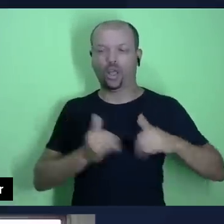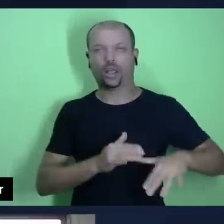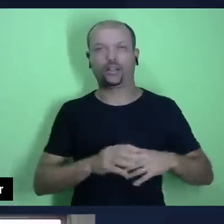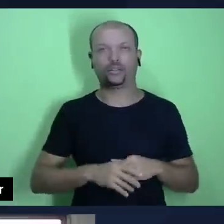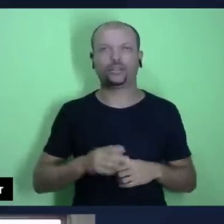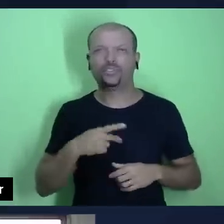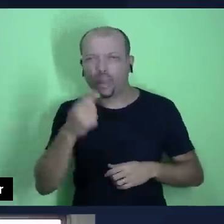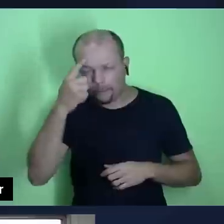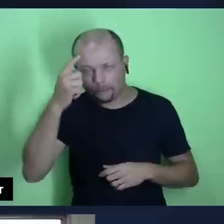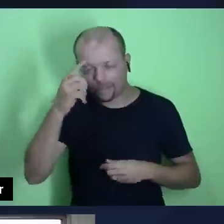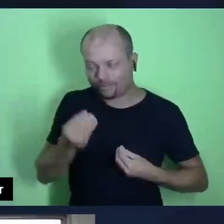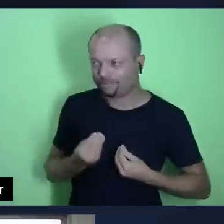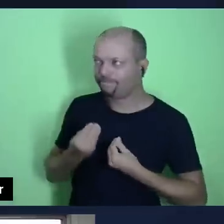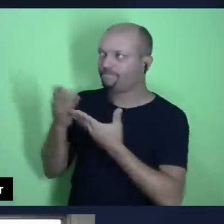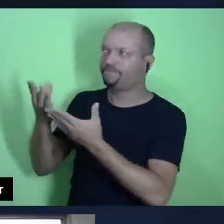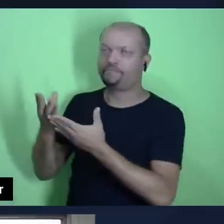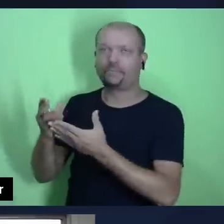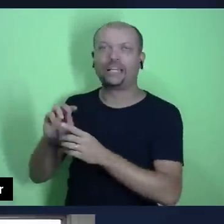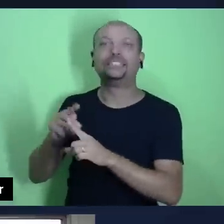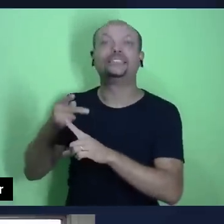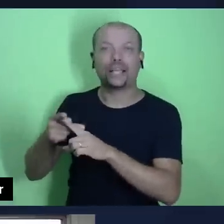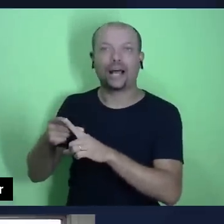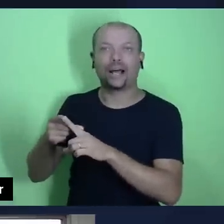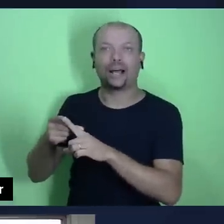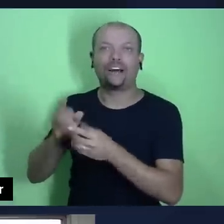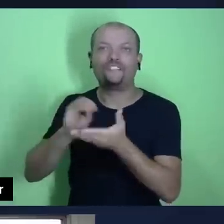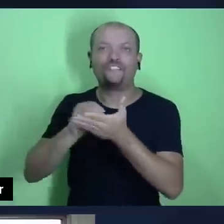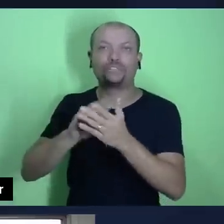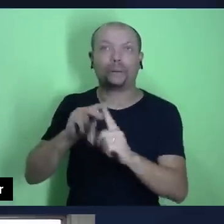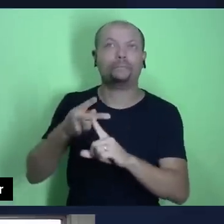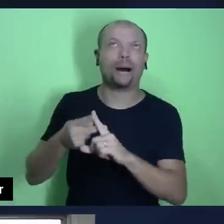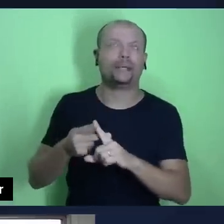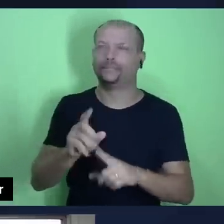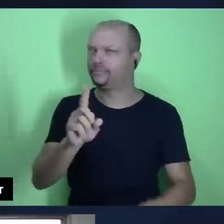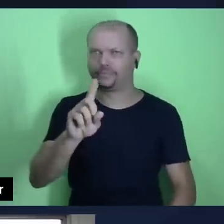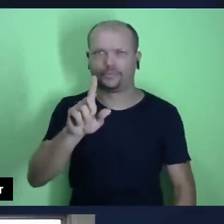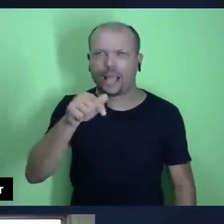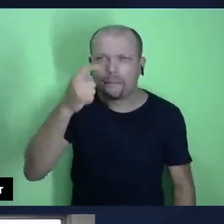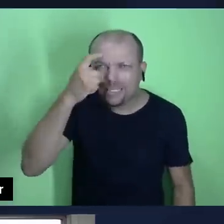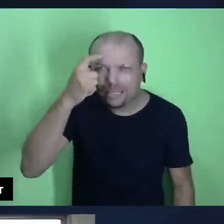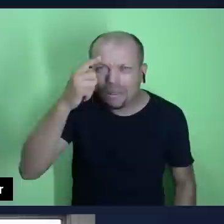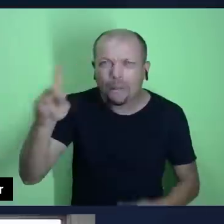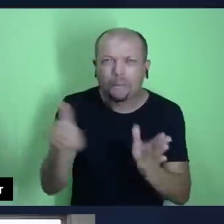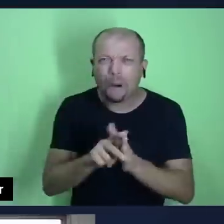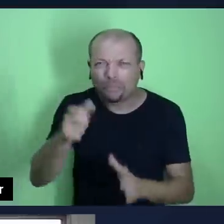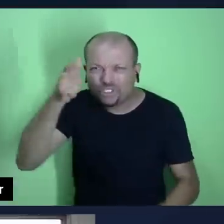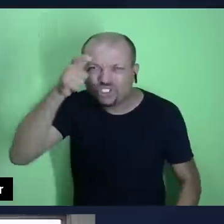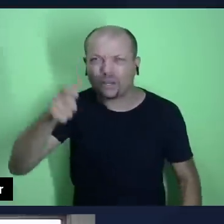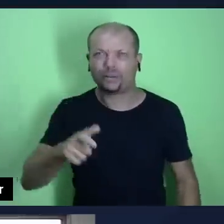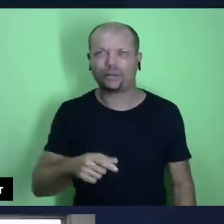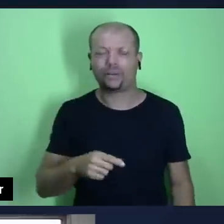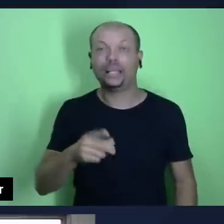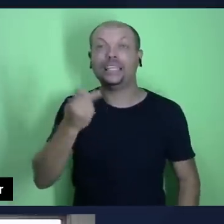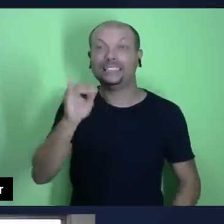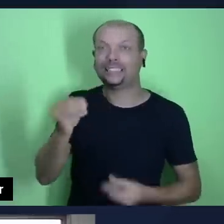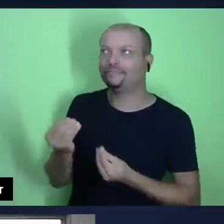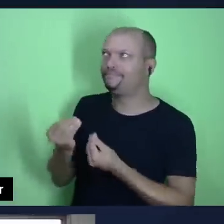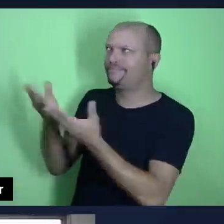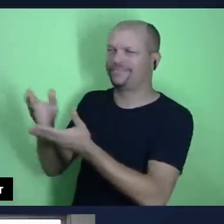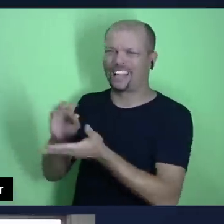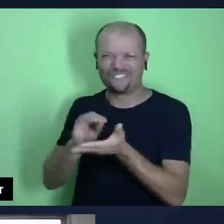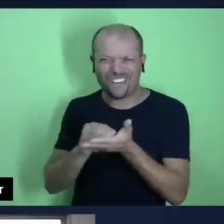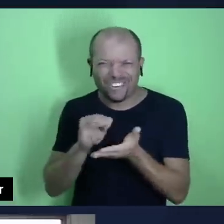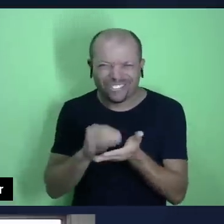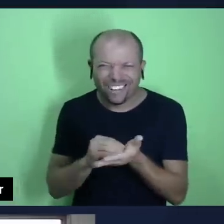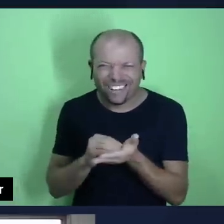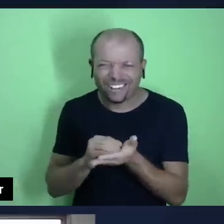gente dá, mais vai faltar. Olha aqui, isso é um pensamento diabólico. Quanto mais a gente devolver para Deus, mais vai faltar, muito pelo